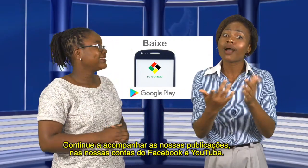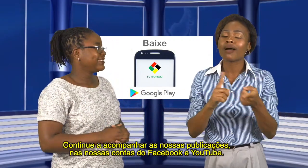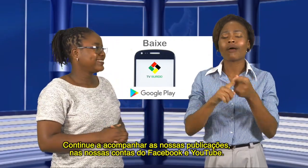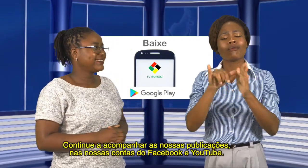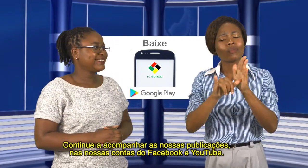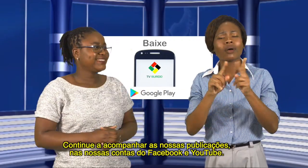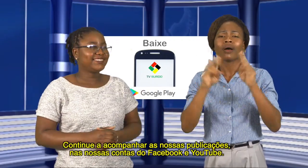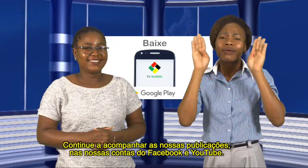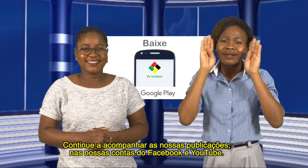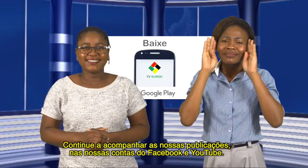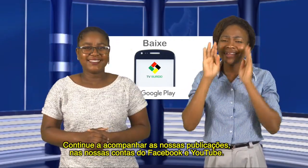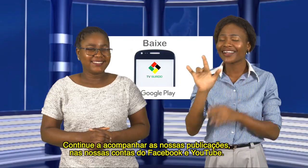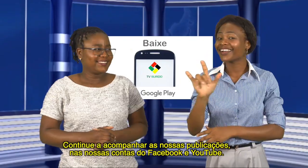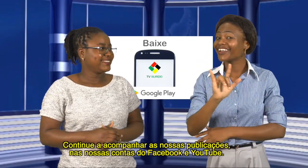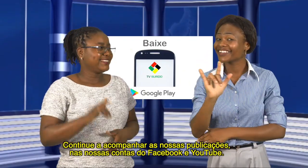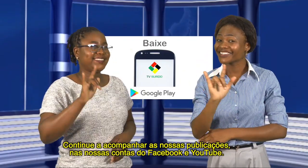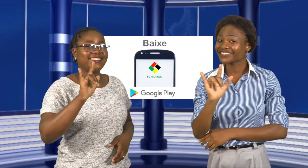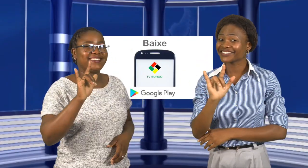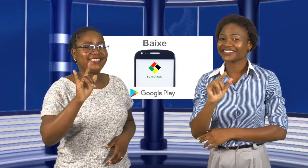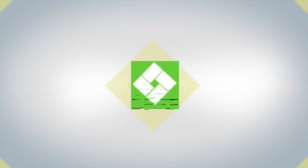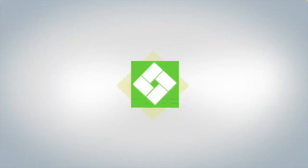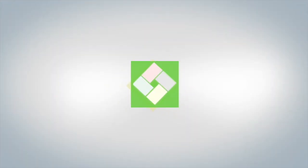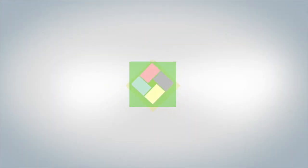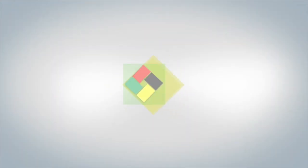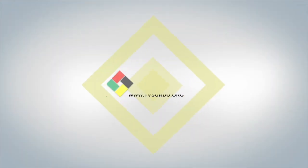nas nossas contas do Facebook e Youtube